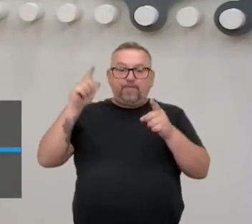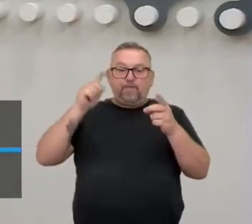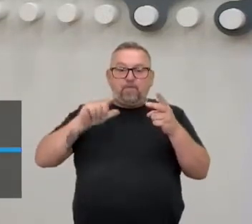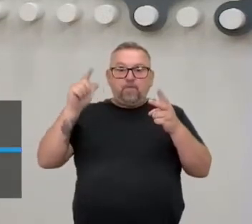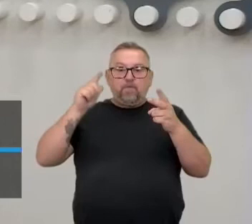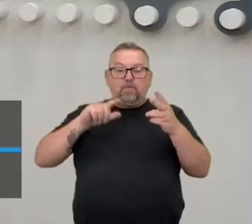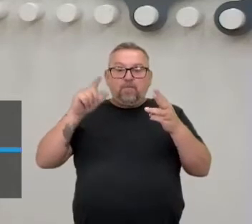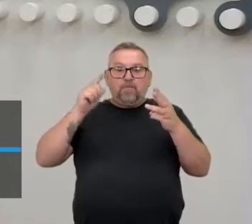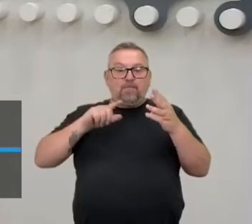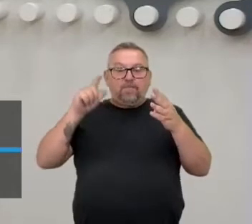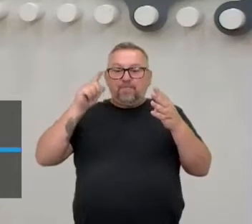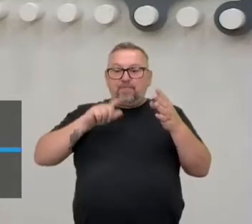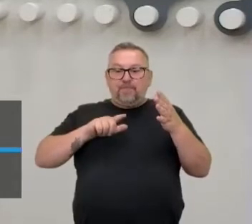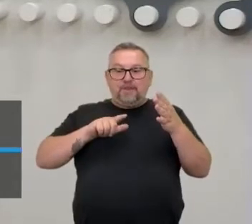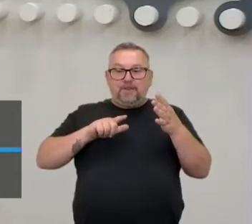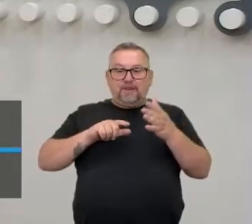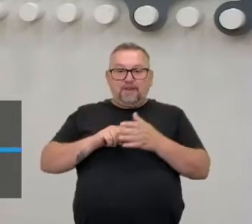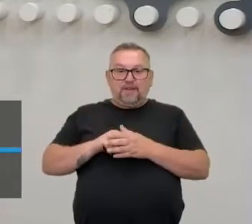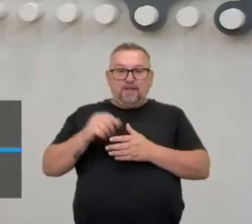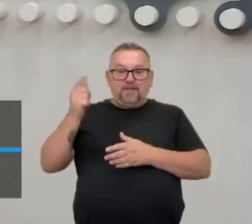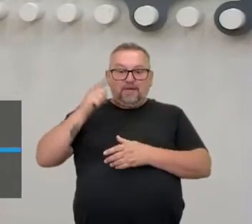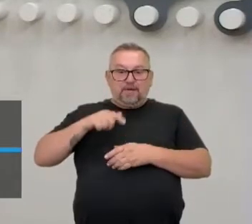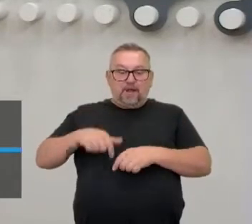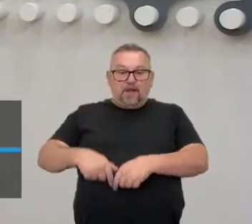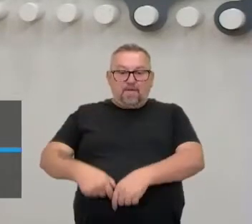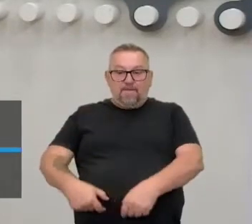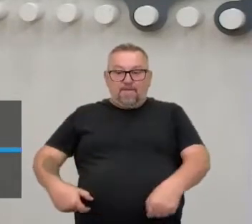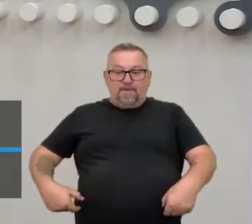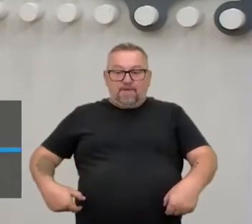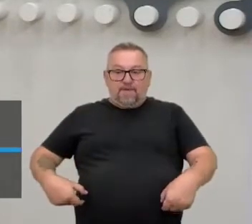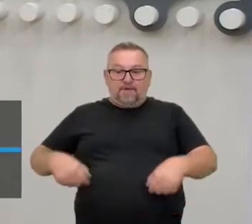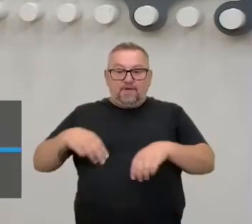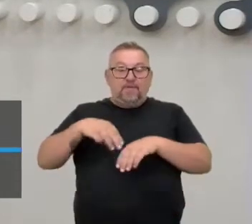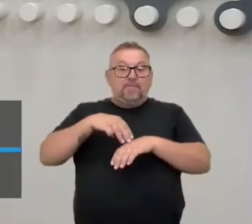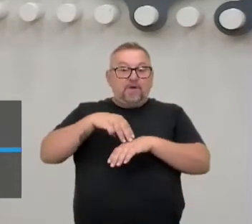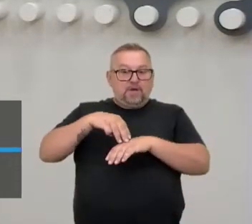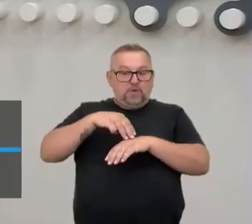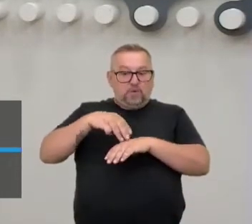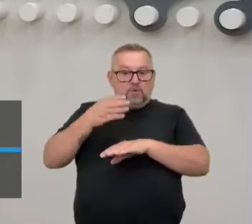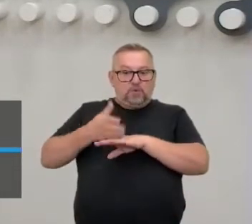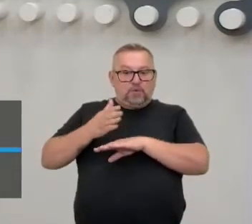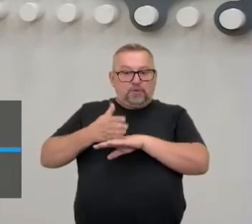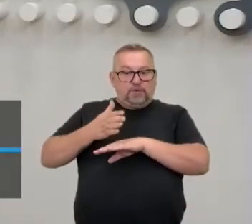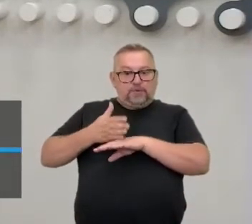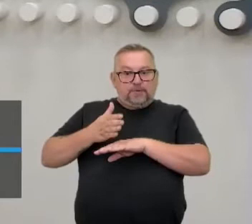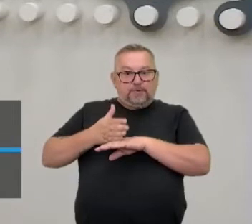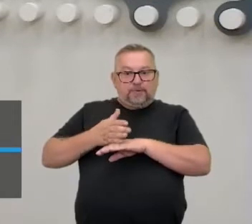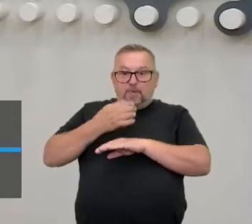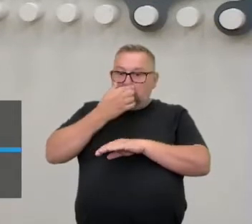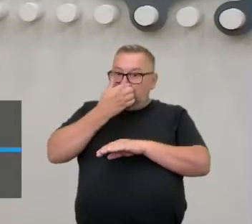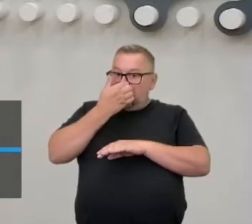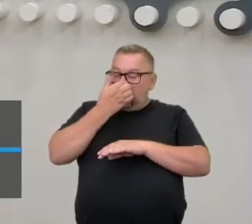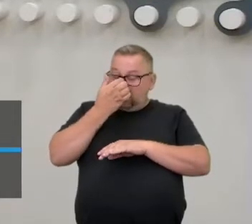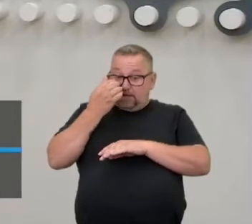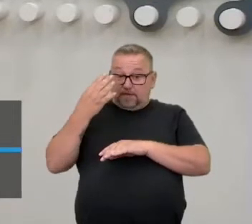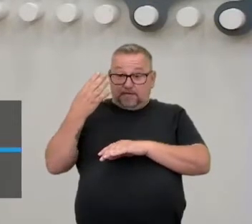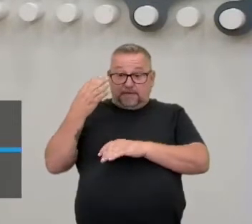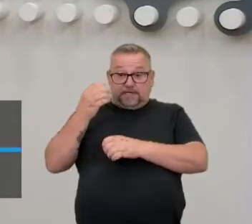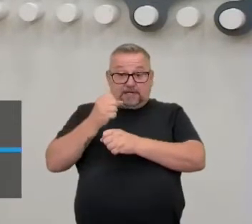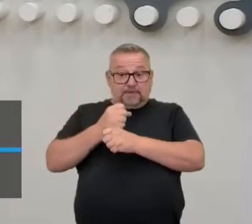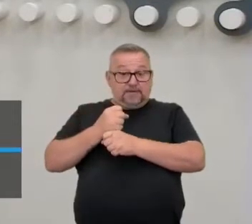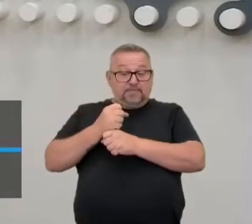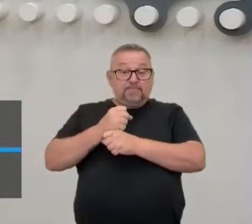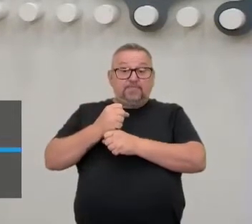mesma coisa. Então, assim, pra chegar na faixa marrom treinando bastante, você vai levar uns quatro anos direto.